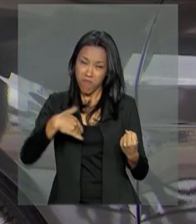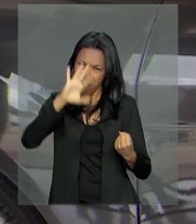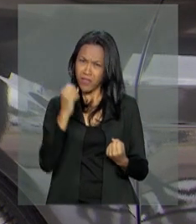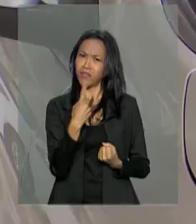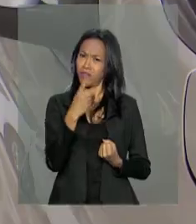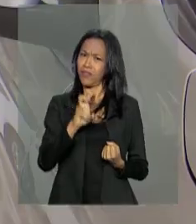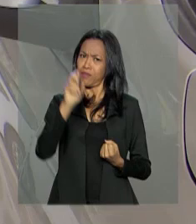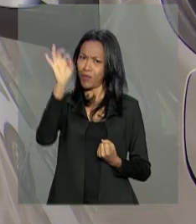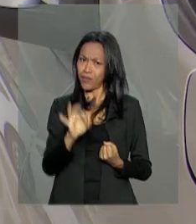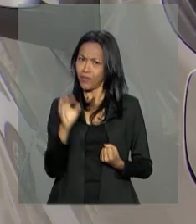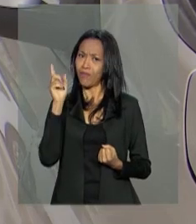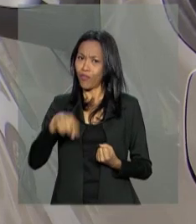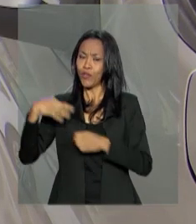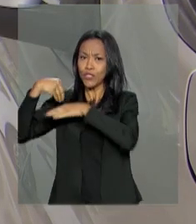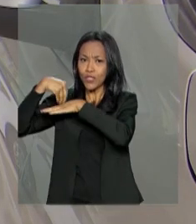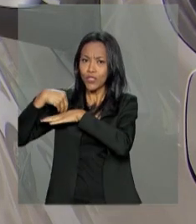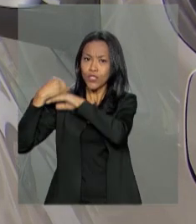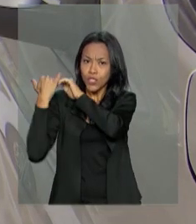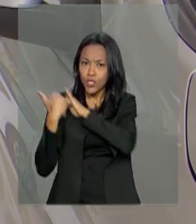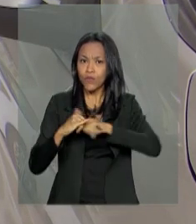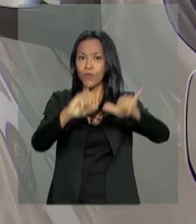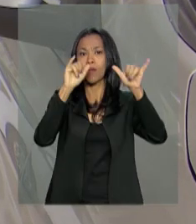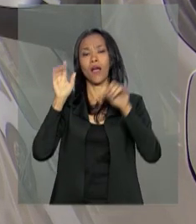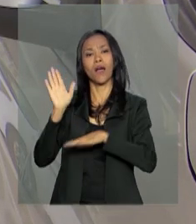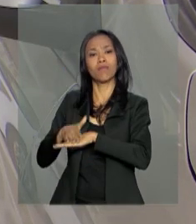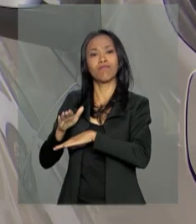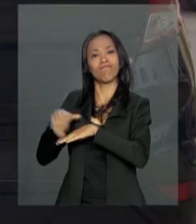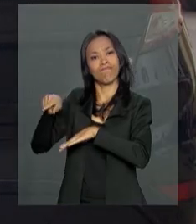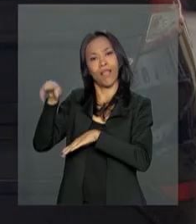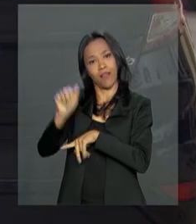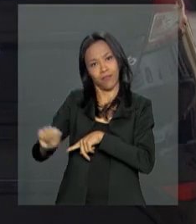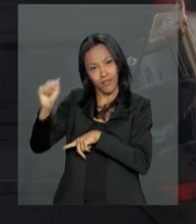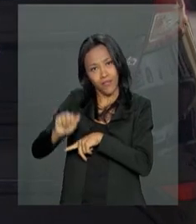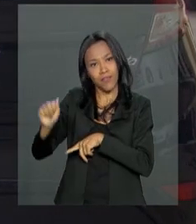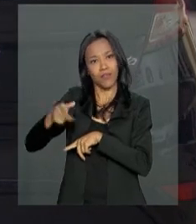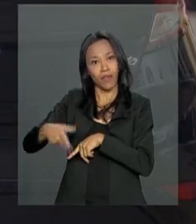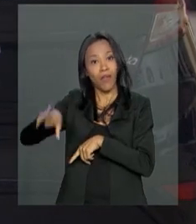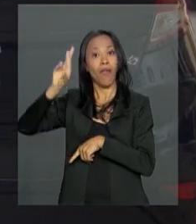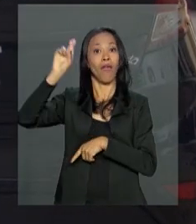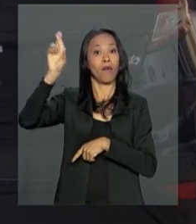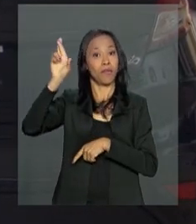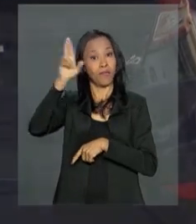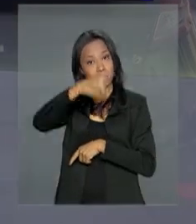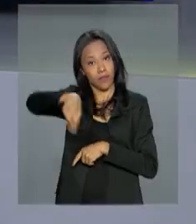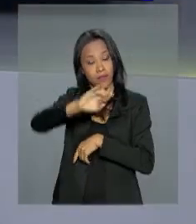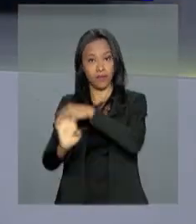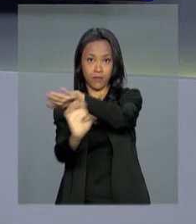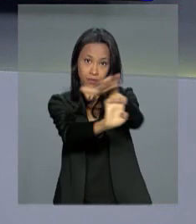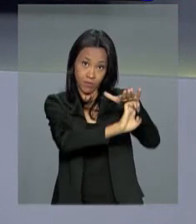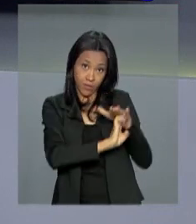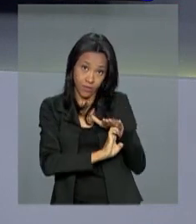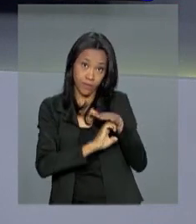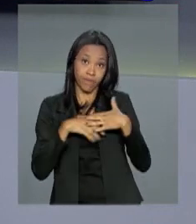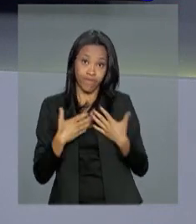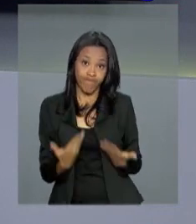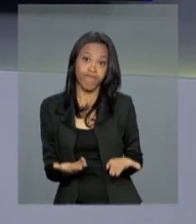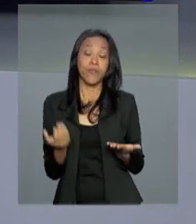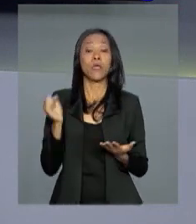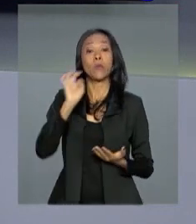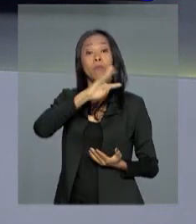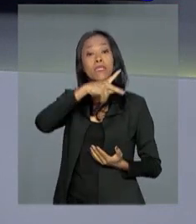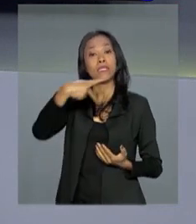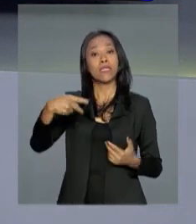foram divulgados pela Associação Nacional dos Fabricantes de Veículos Automotores, que representam as montadoras. Para o presidente da